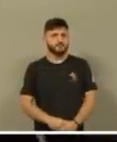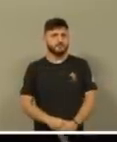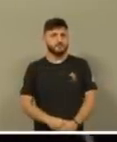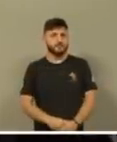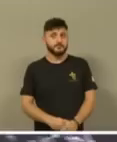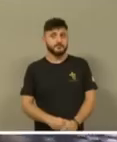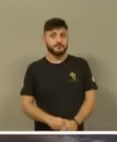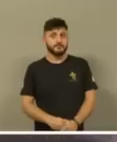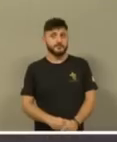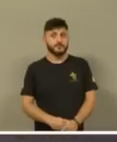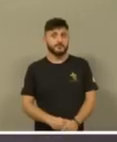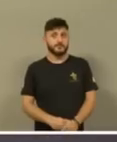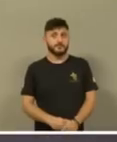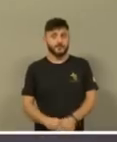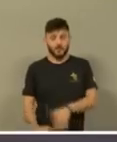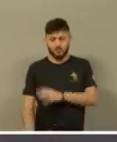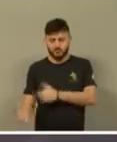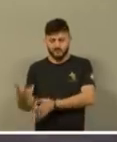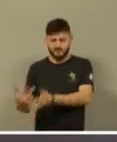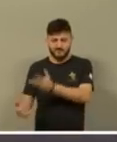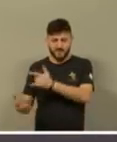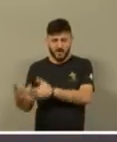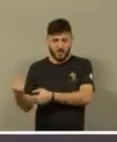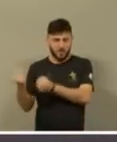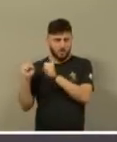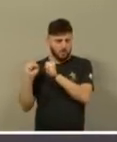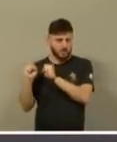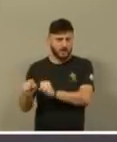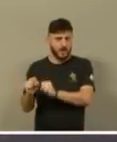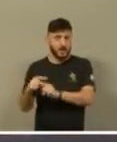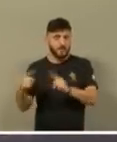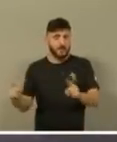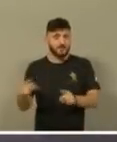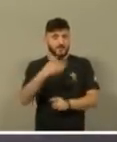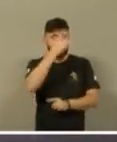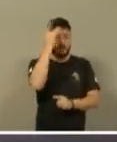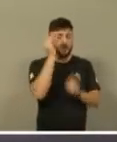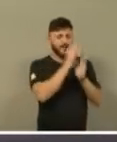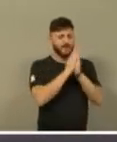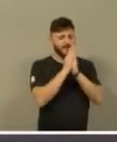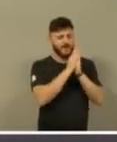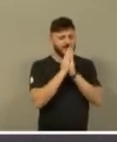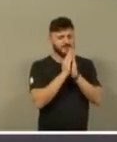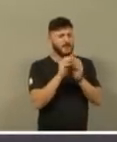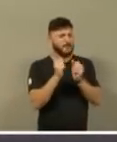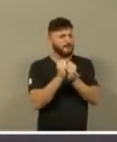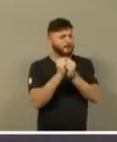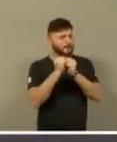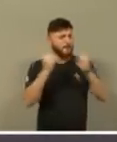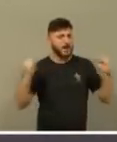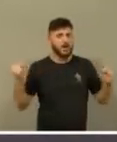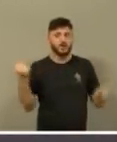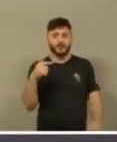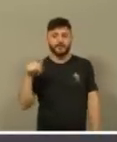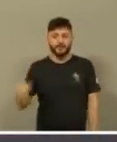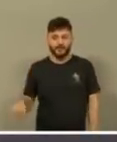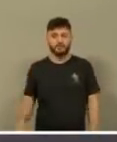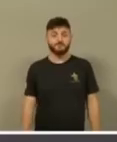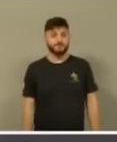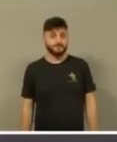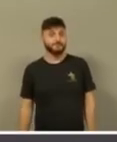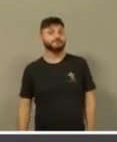Grandes são as potências do inferno, mas maiores são as potências de quem reza, por fim,